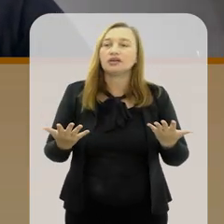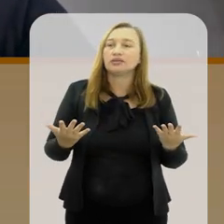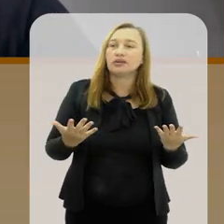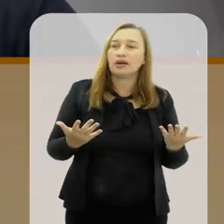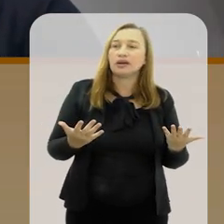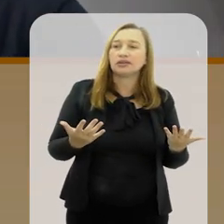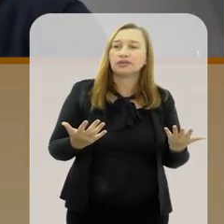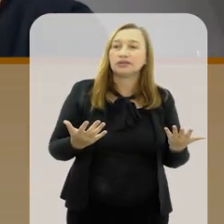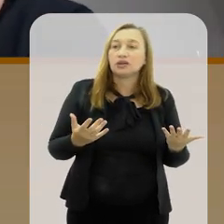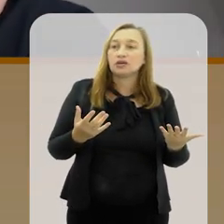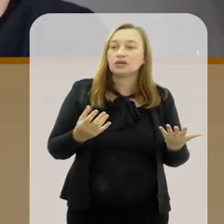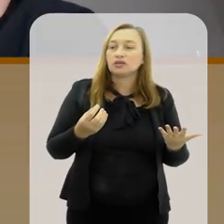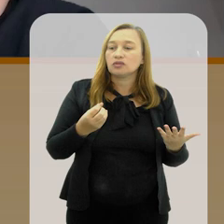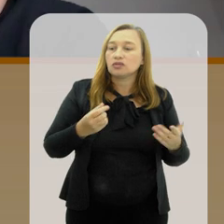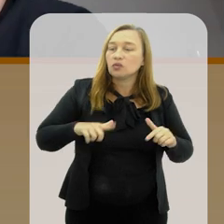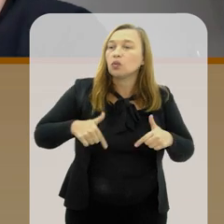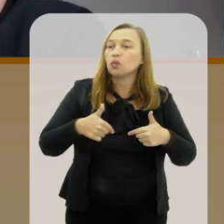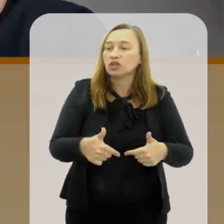desenvolvimento